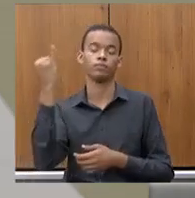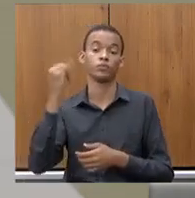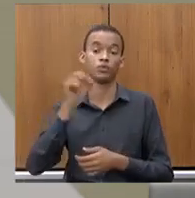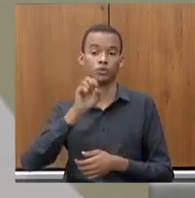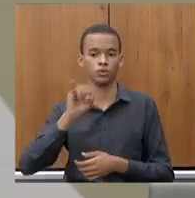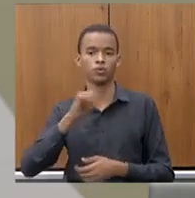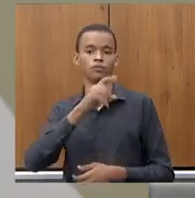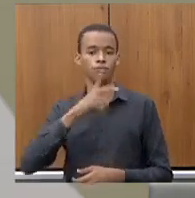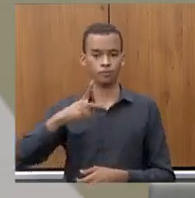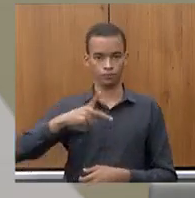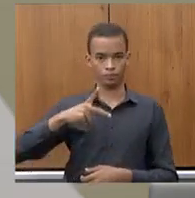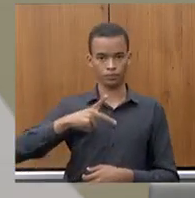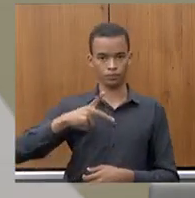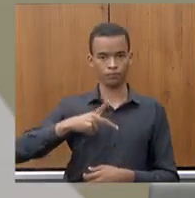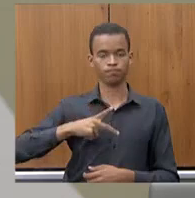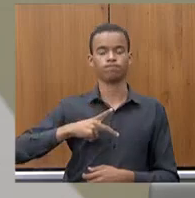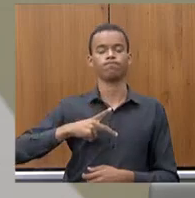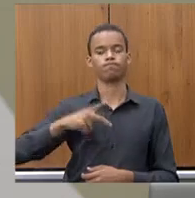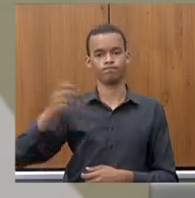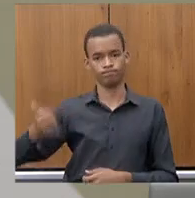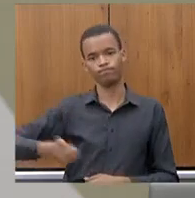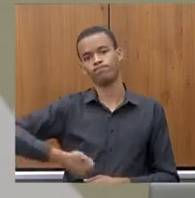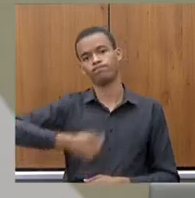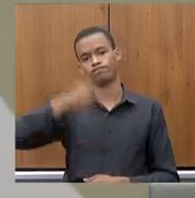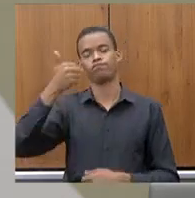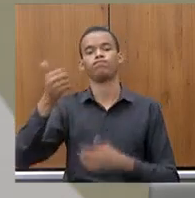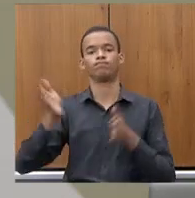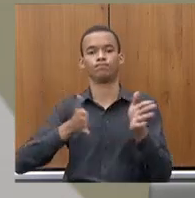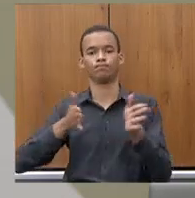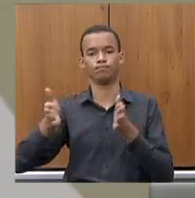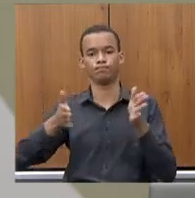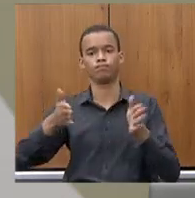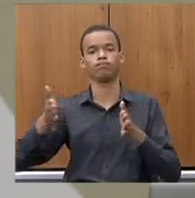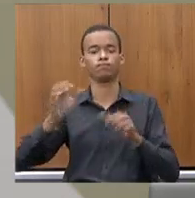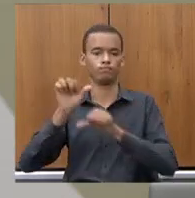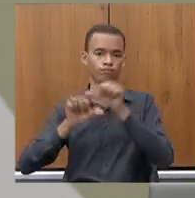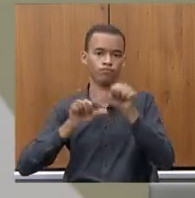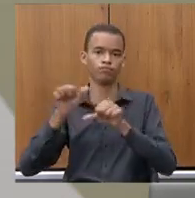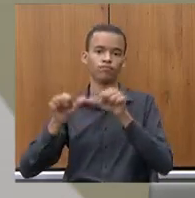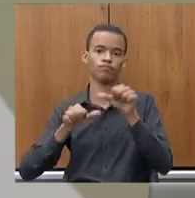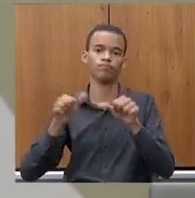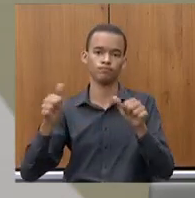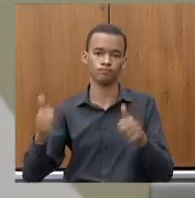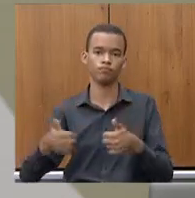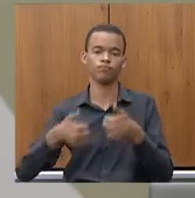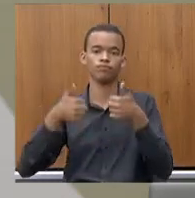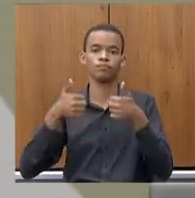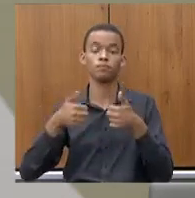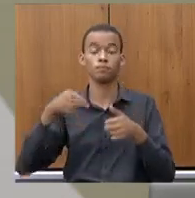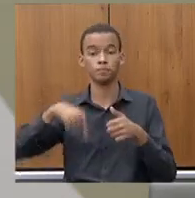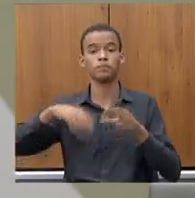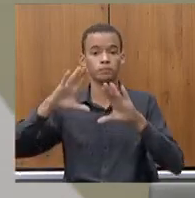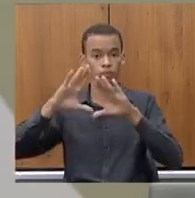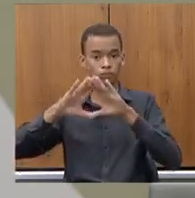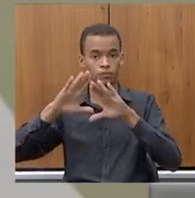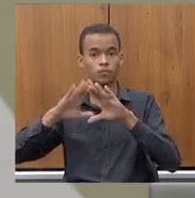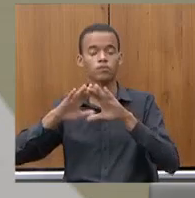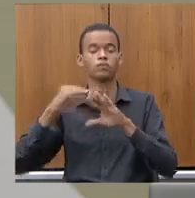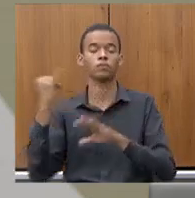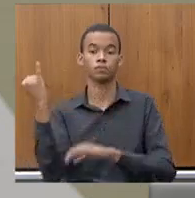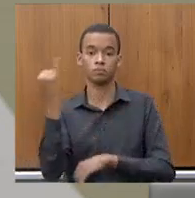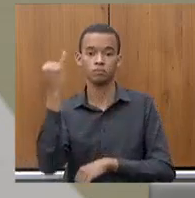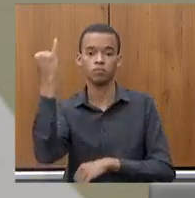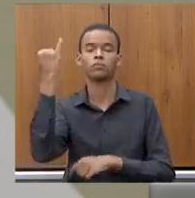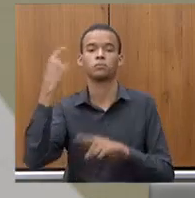torna mais viável lembrando esta casa é protagonista deste processo porque é aqui